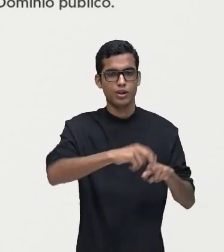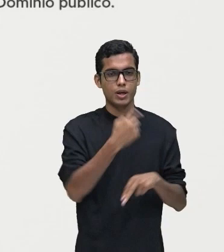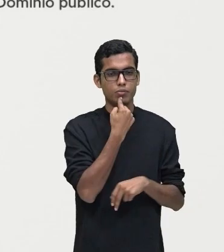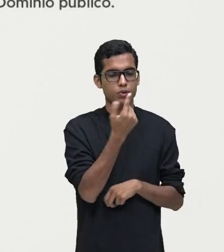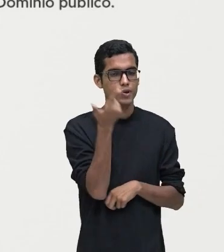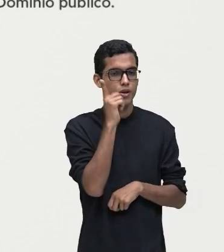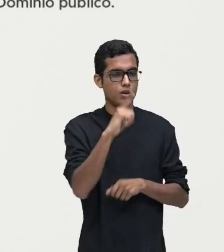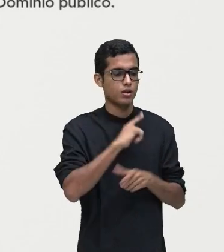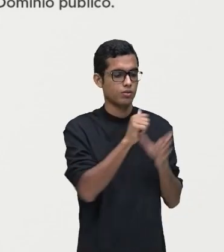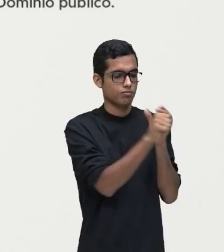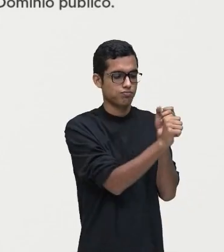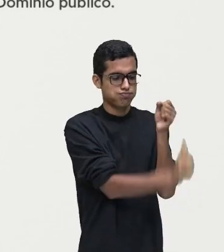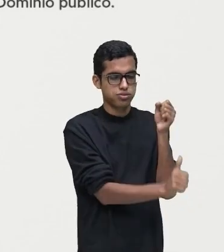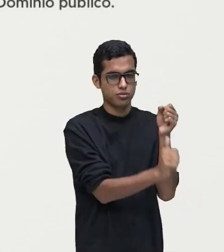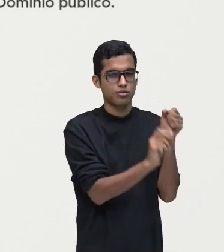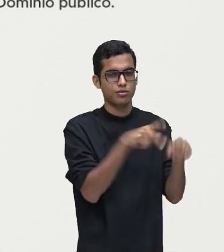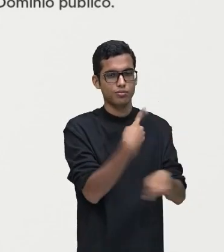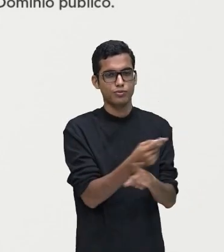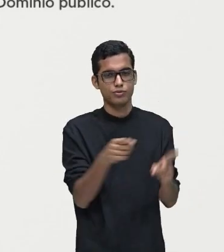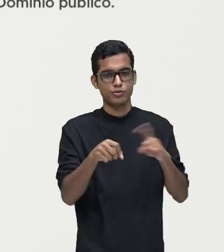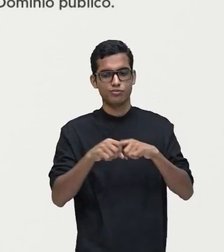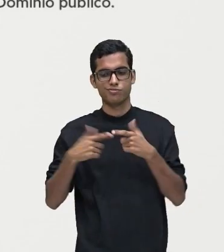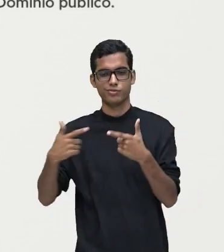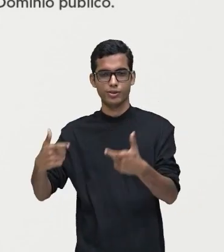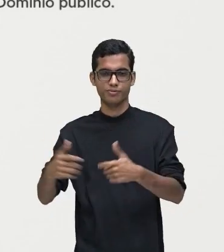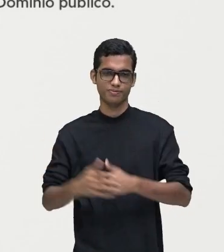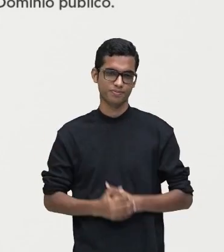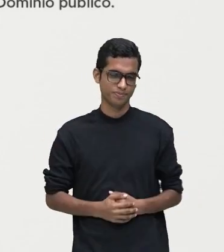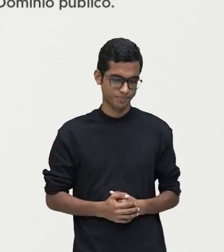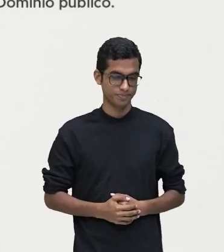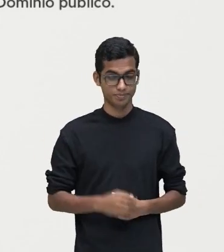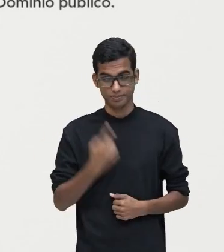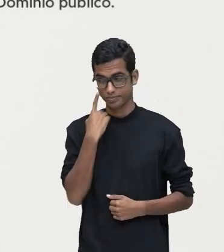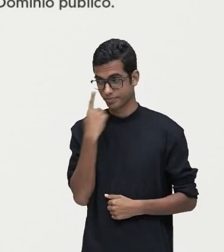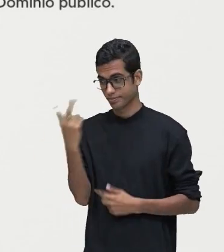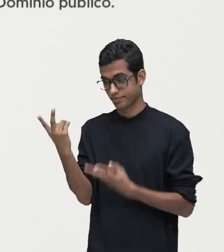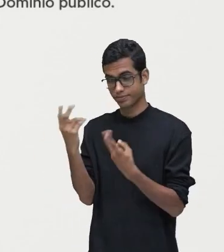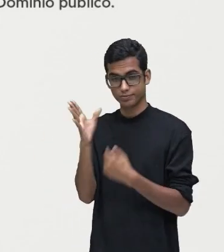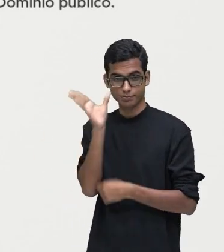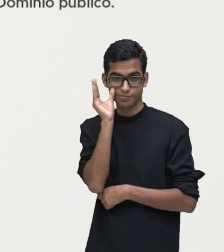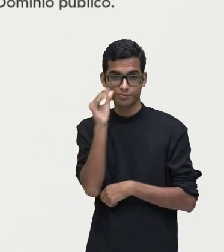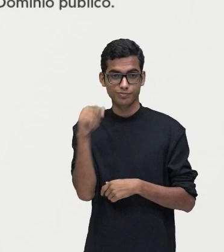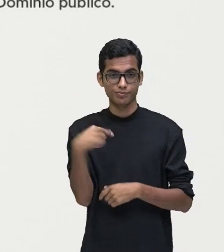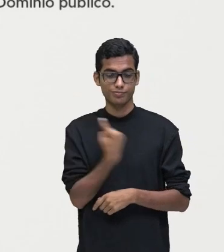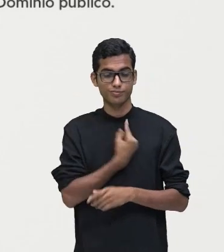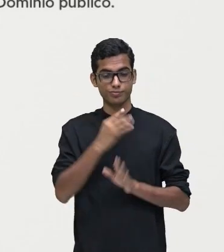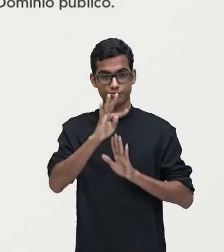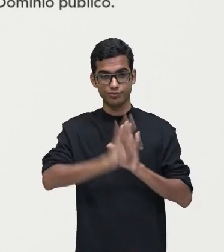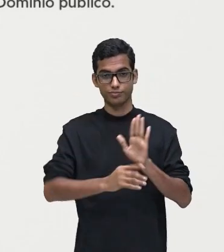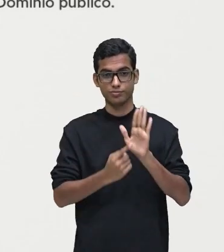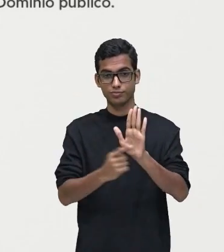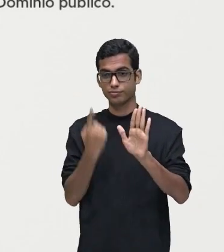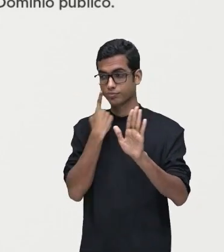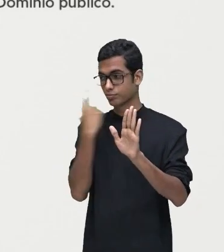prático para fazer as necessidades. Observe que isso um fato curioso que o nosso texto aborda, mas isso não é abordado nas